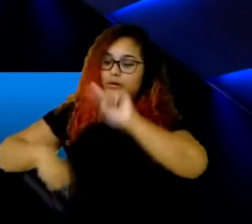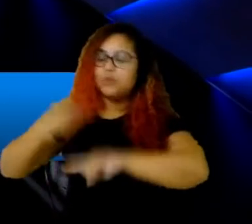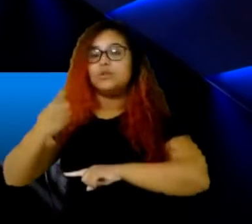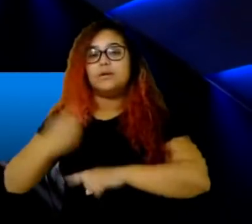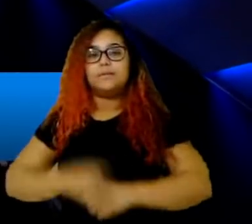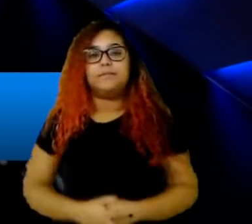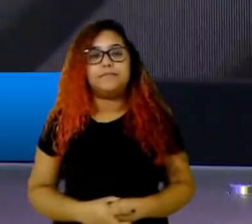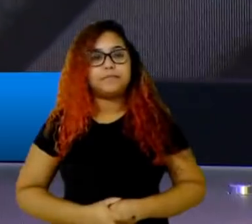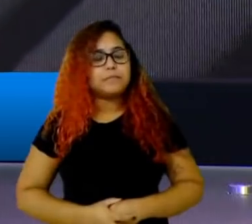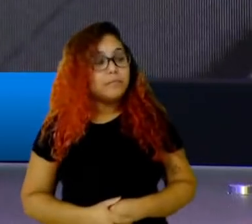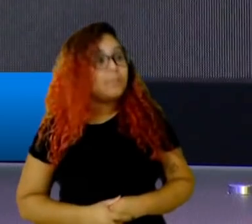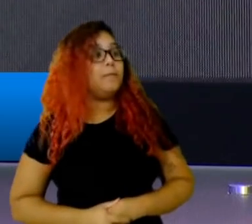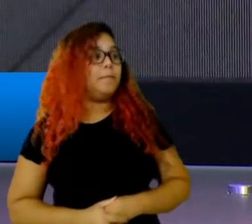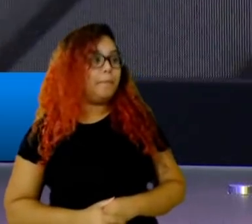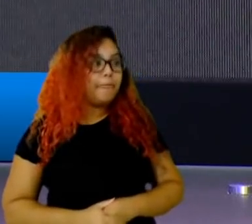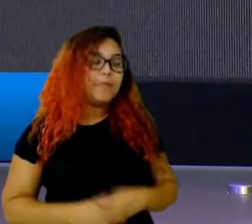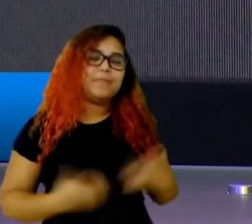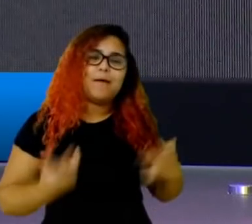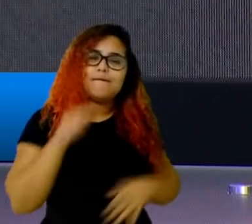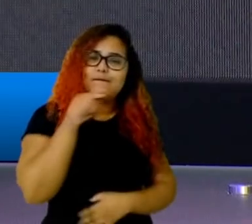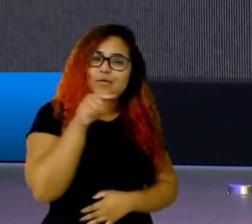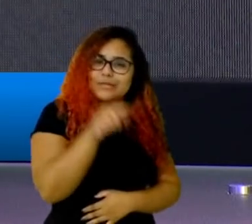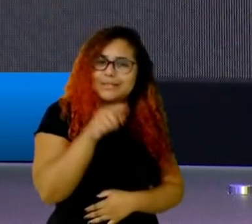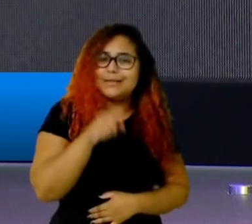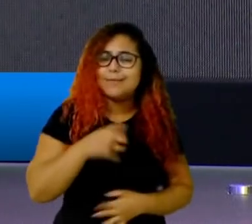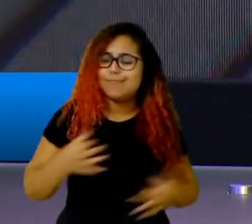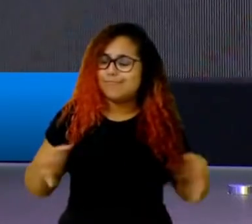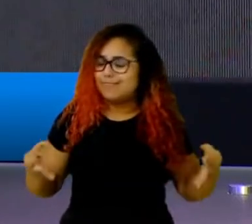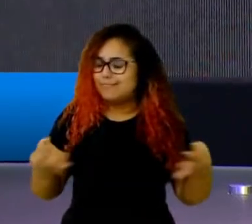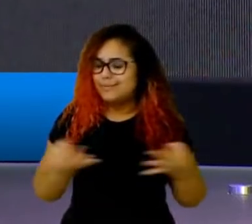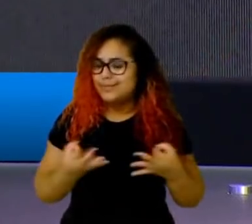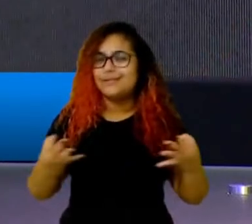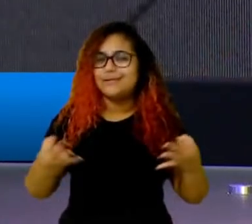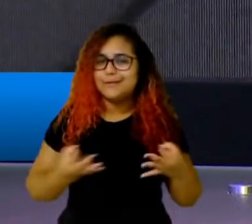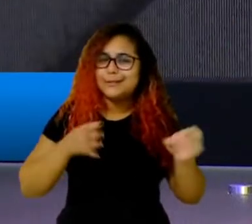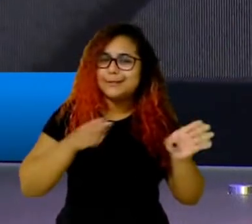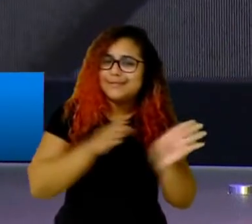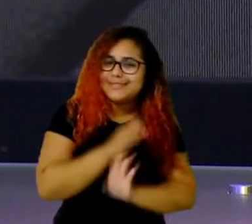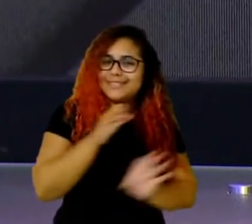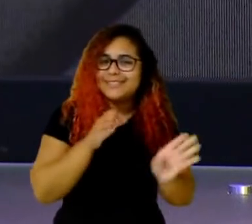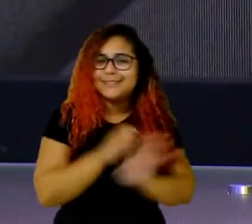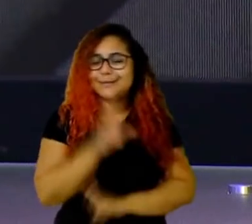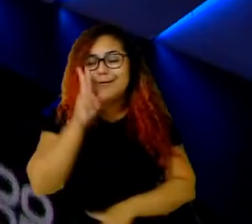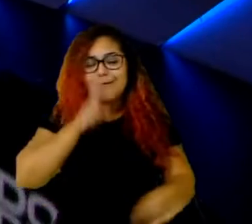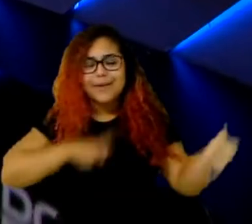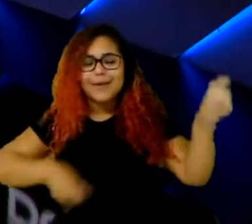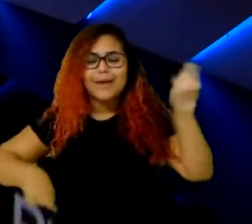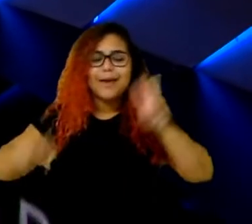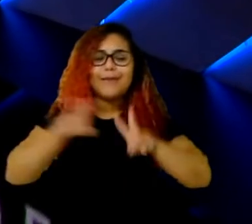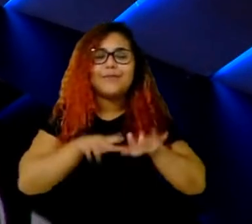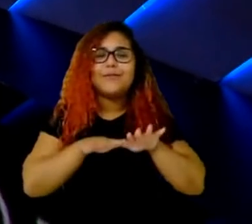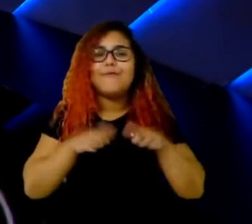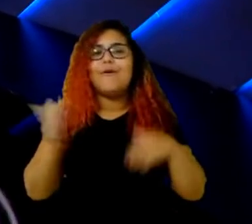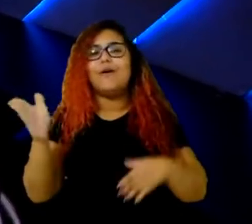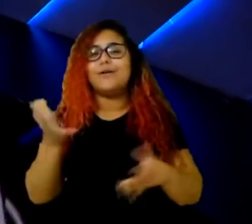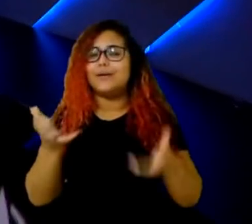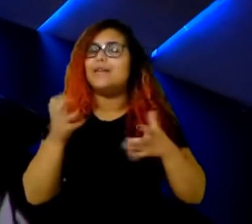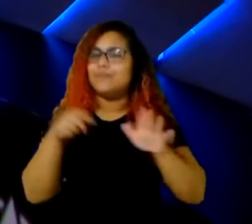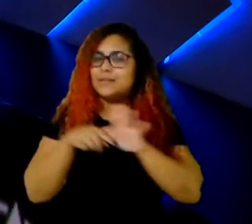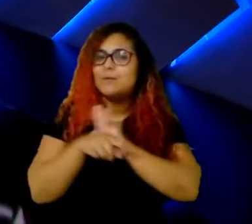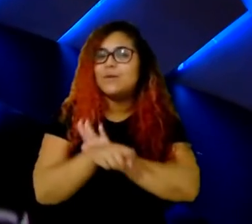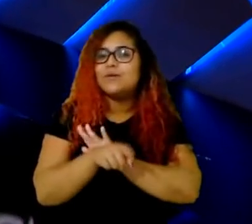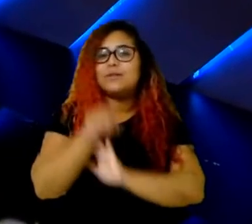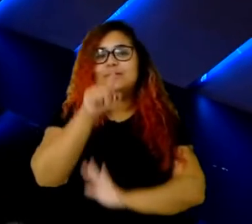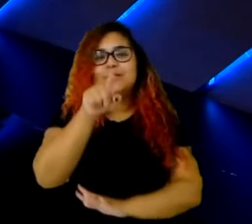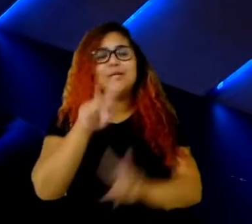exímio treinador olhando aí as ligas lá de fora eu quero fazer uma pergunta da Genatop, cara primeiro, o